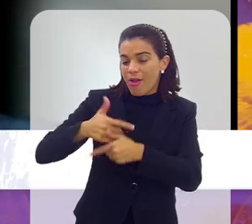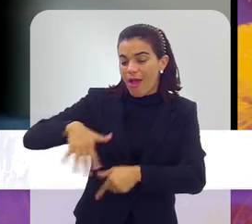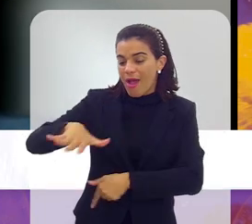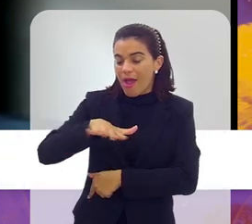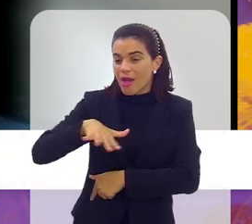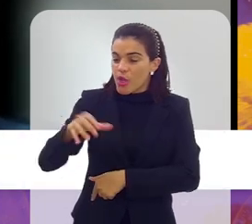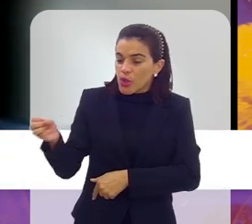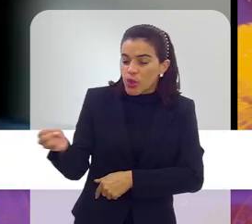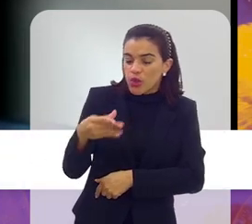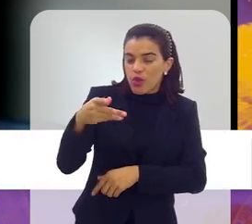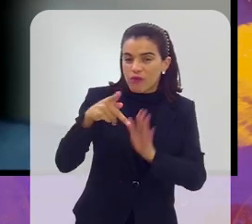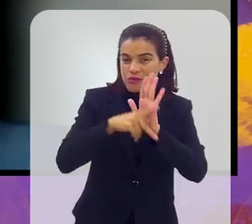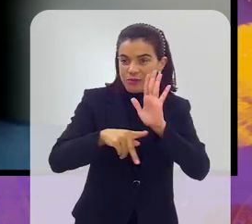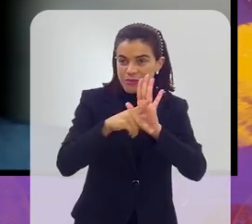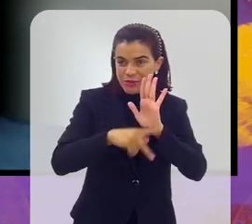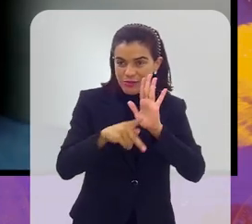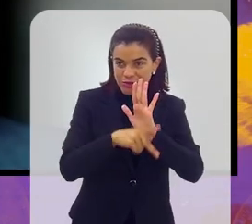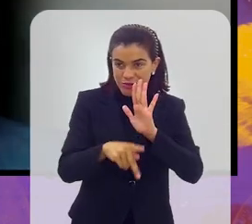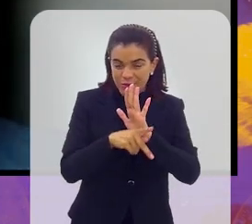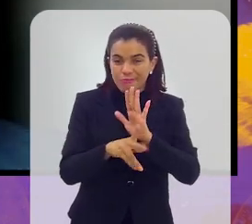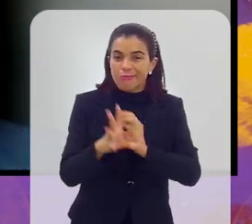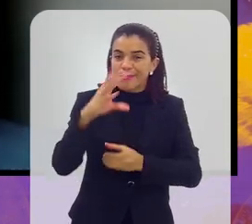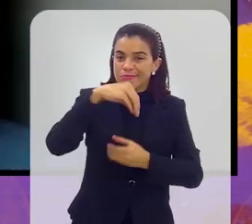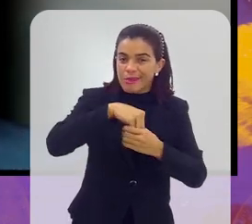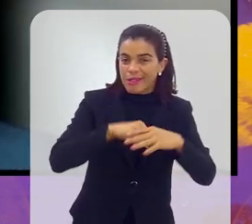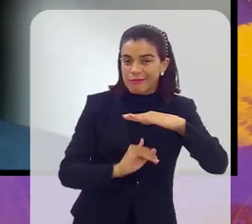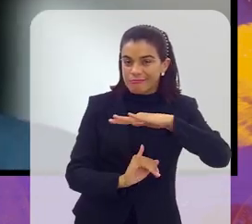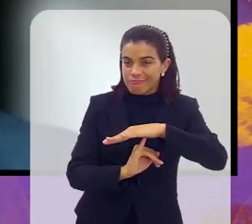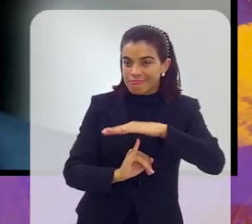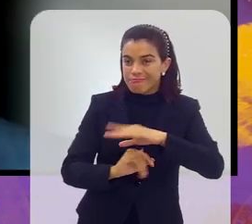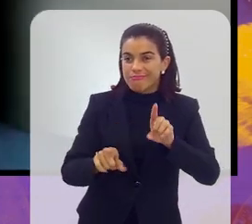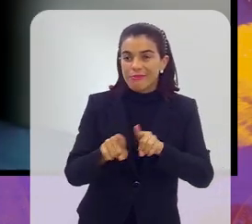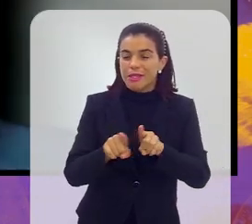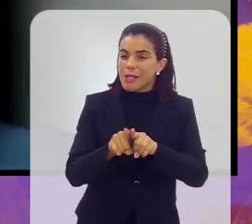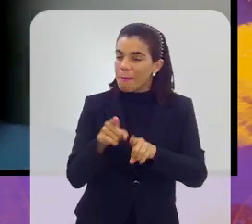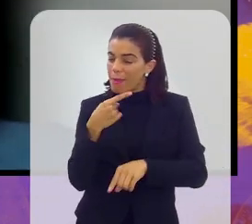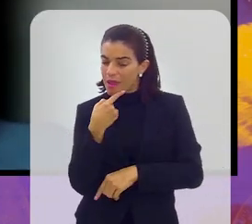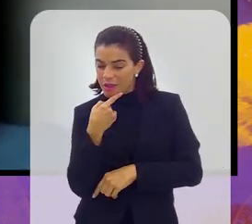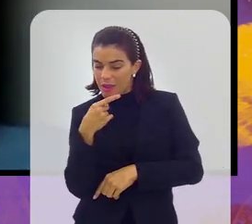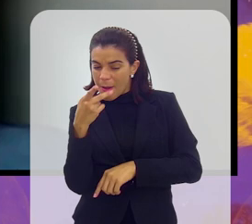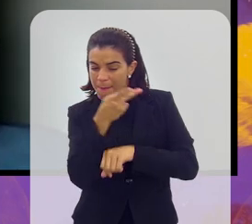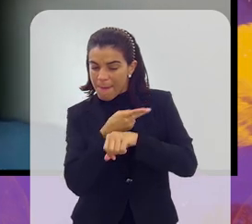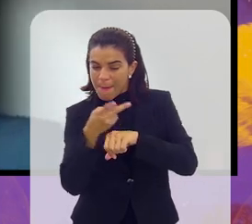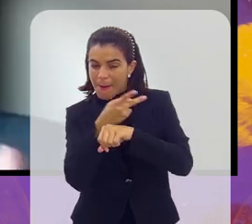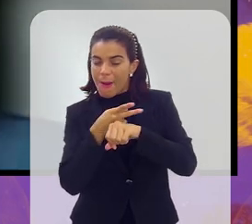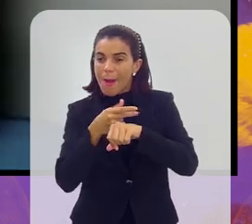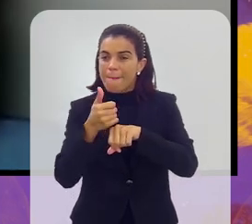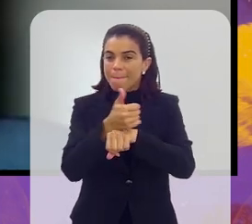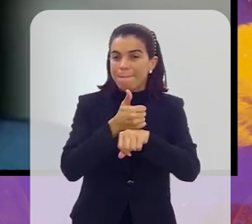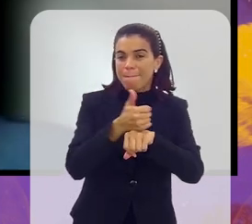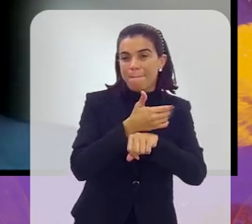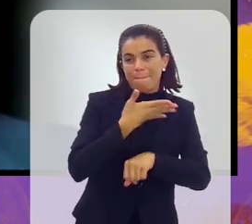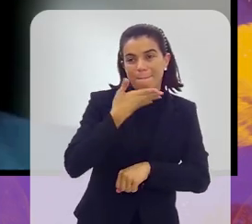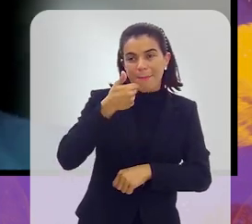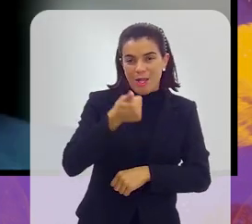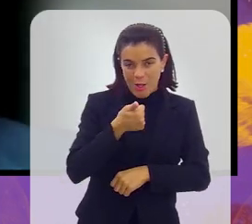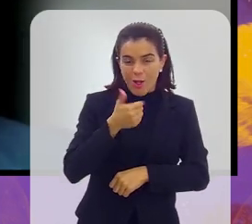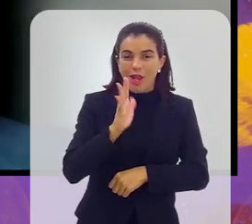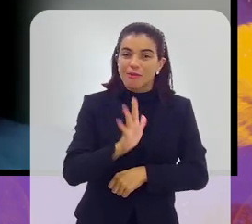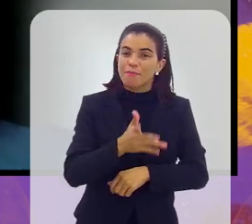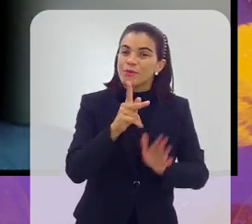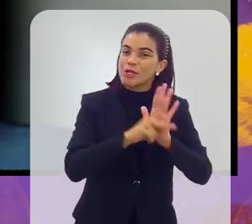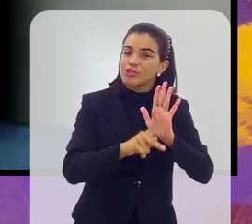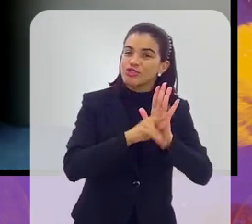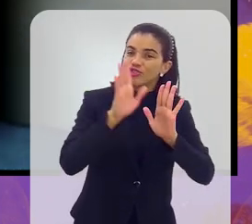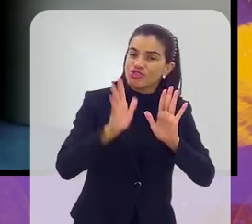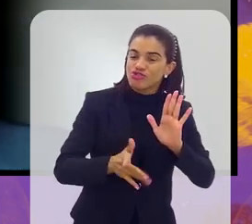projetos para dentro das instituições, mas também dar uma melhorada, um amplo, trazer novidades para dentro desses projetos que já existem. Então acho que